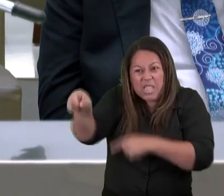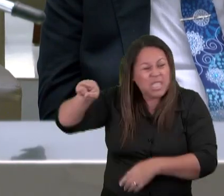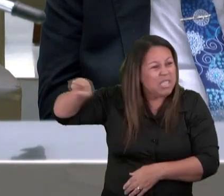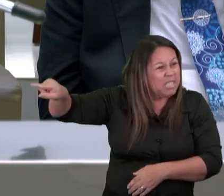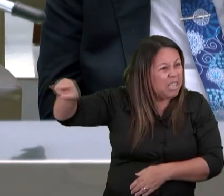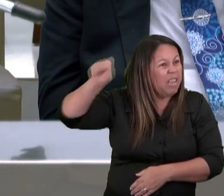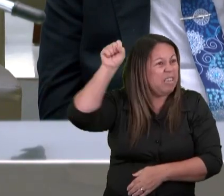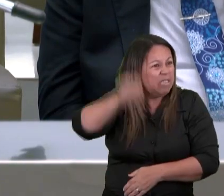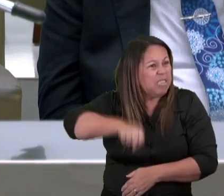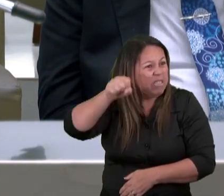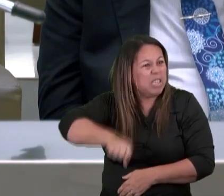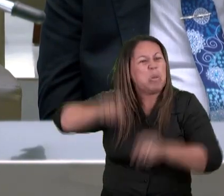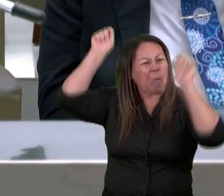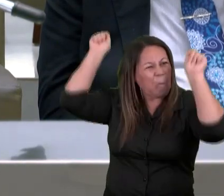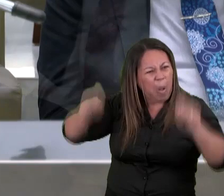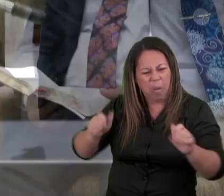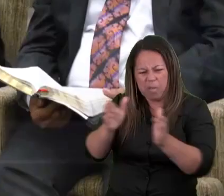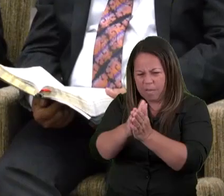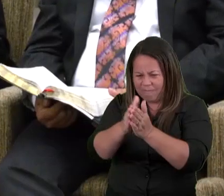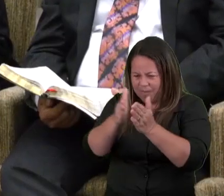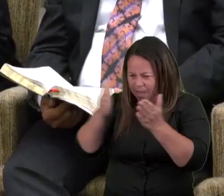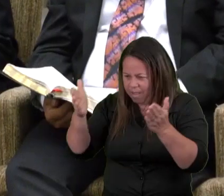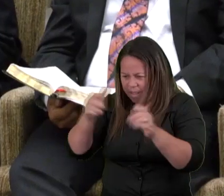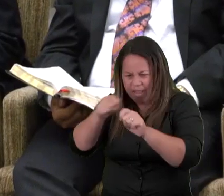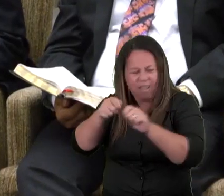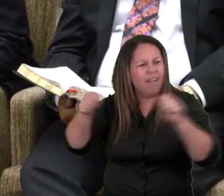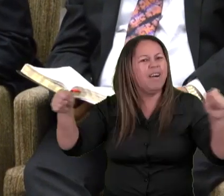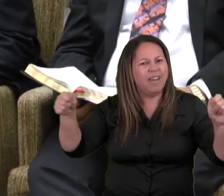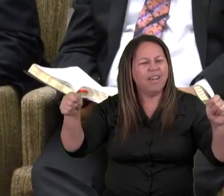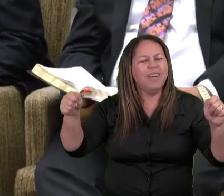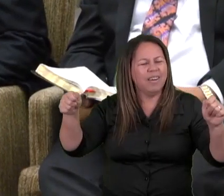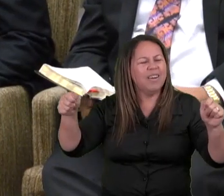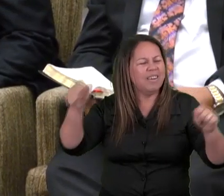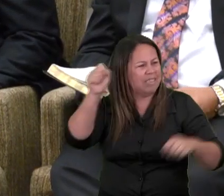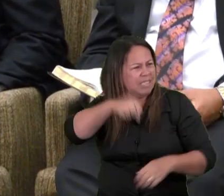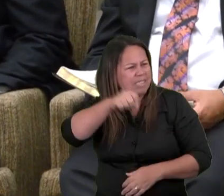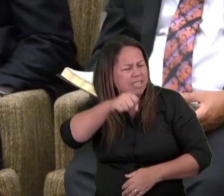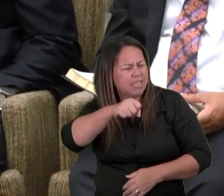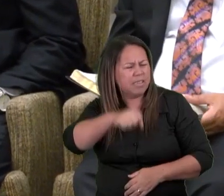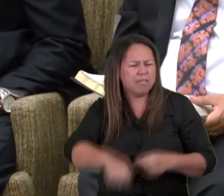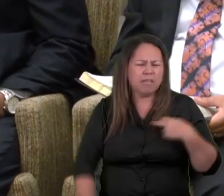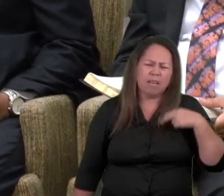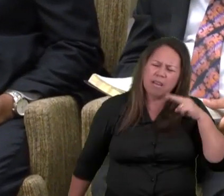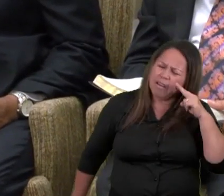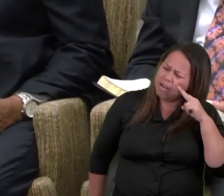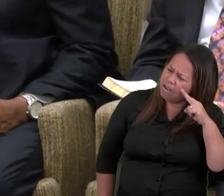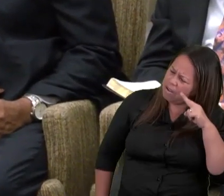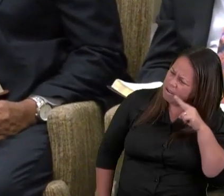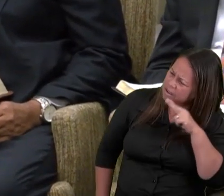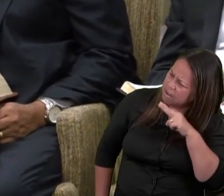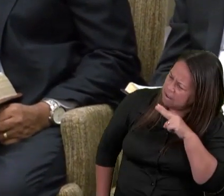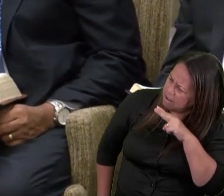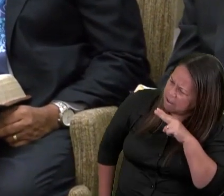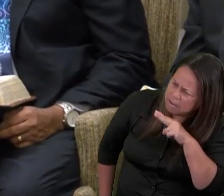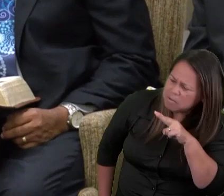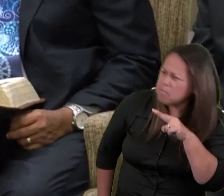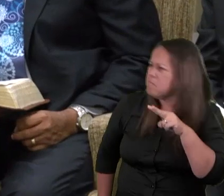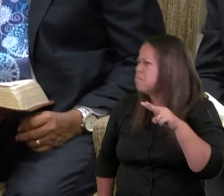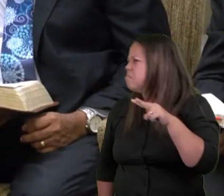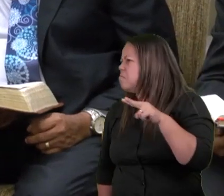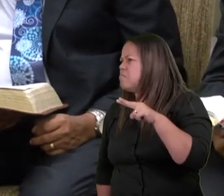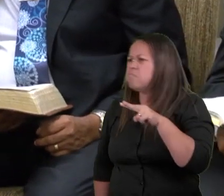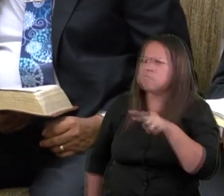e desatar os seus sete selos E olhei e eis que estavam no meio do